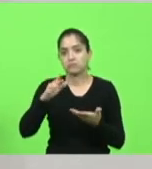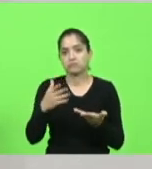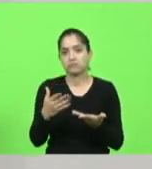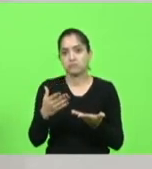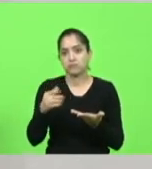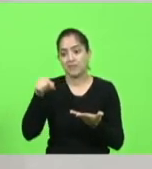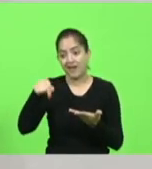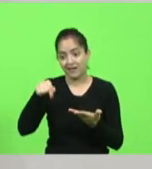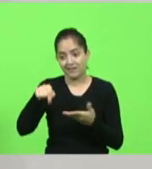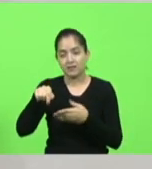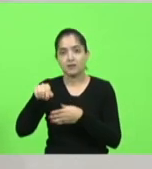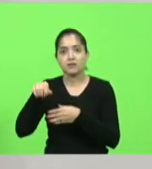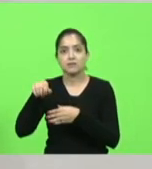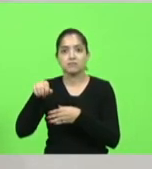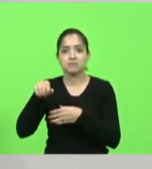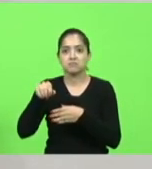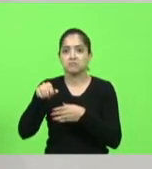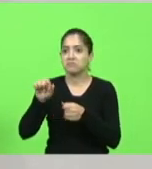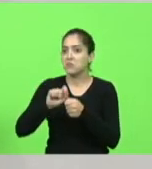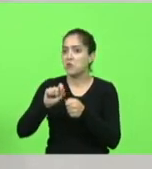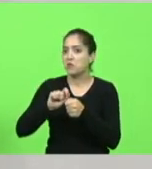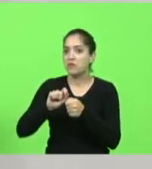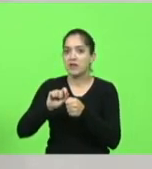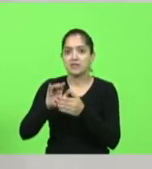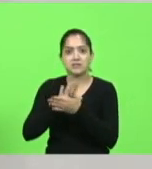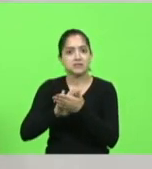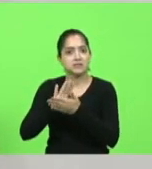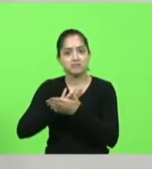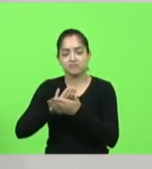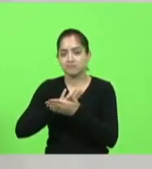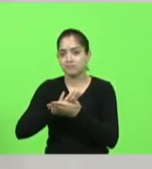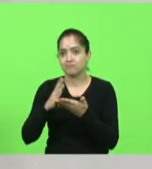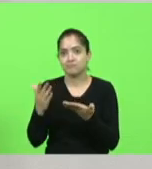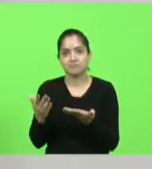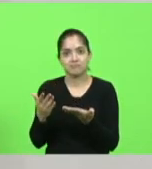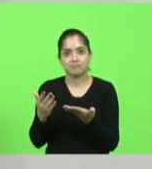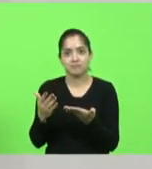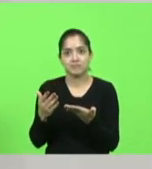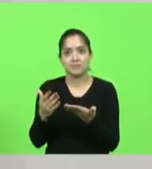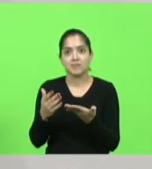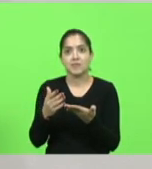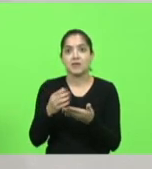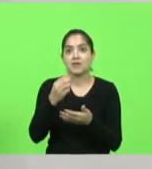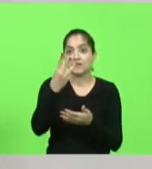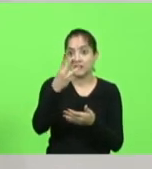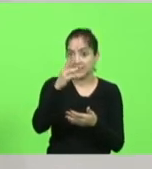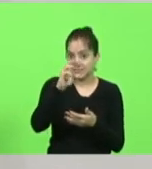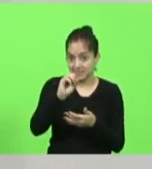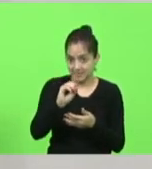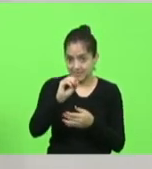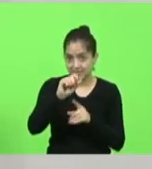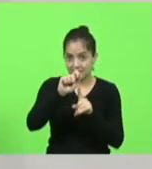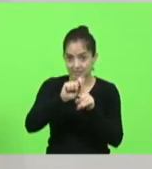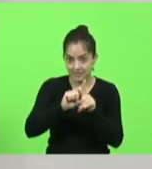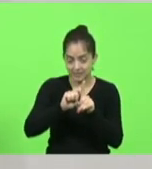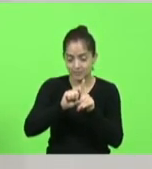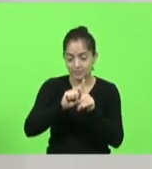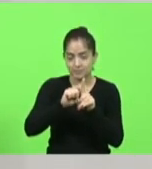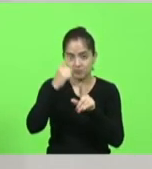Catarina não fez. Santa Catarina fez em 30 de outubro